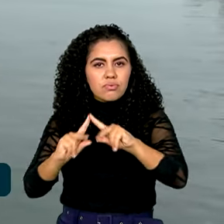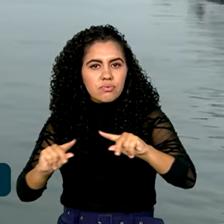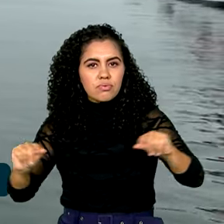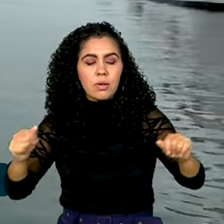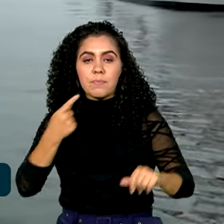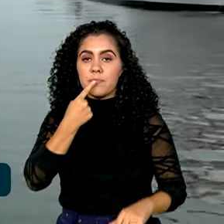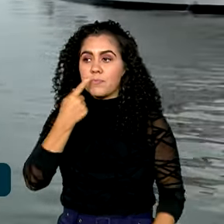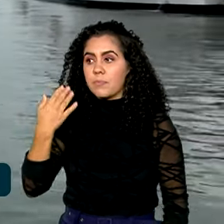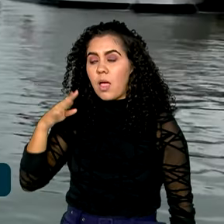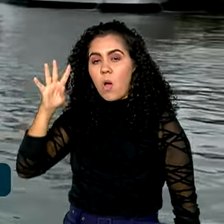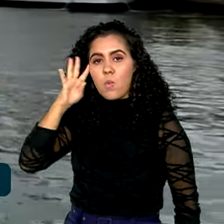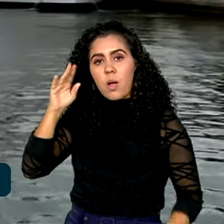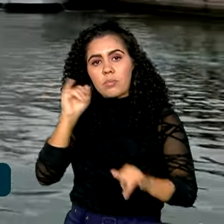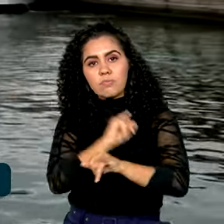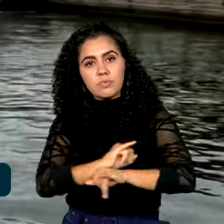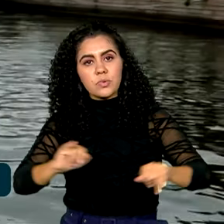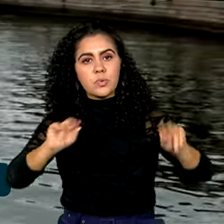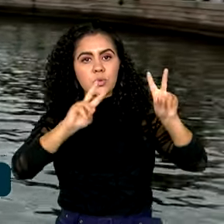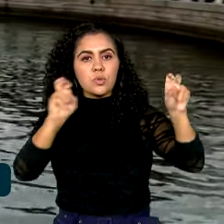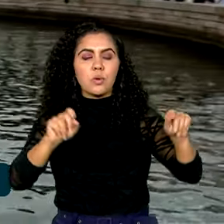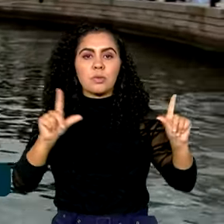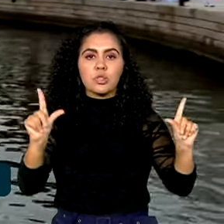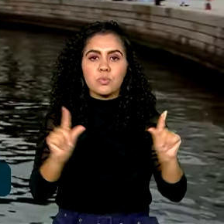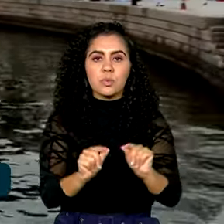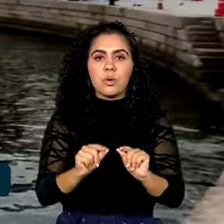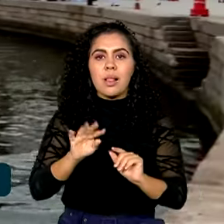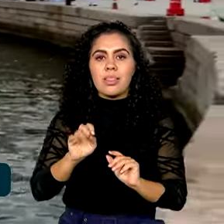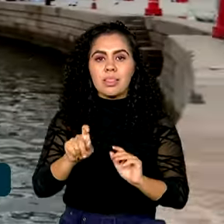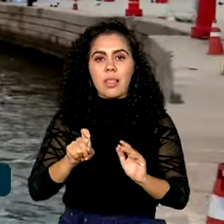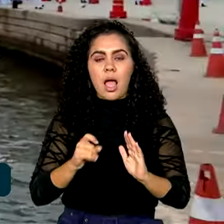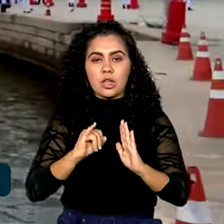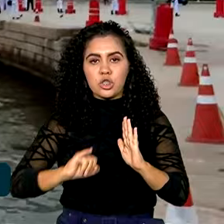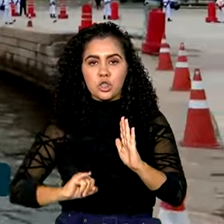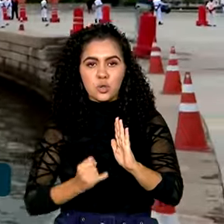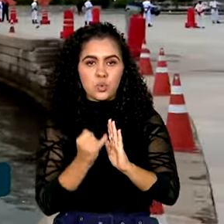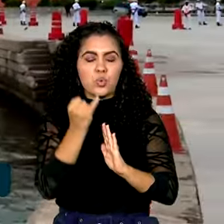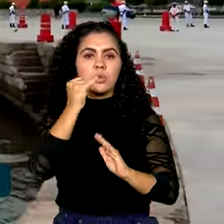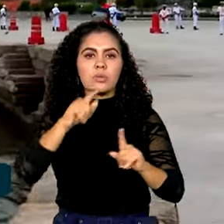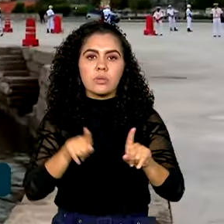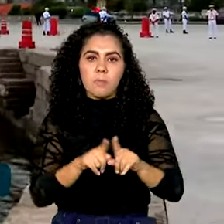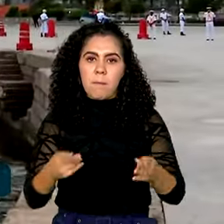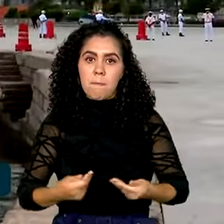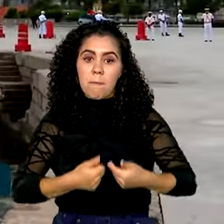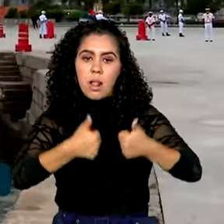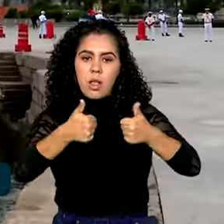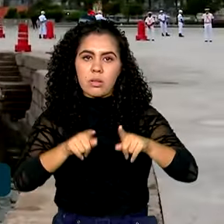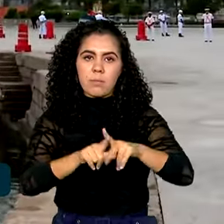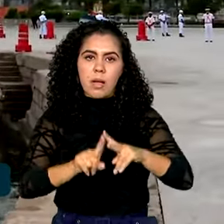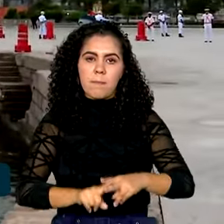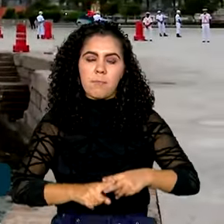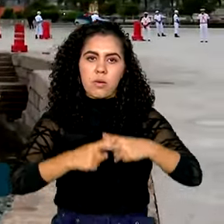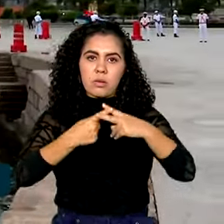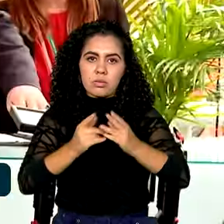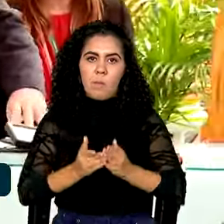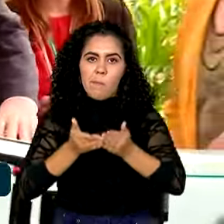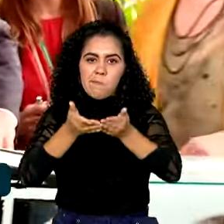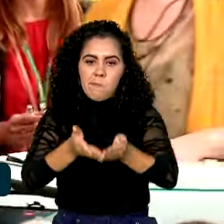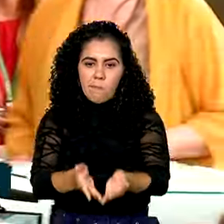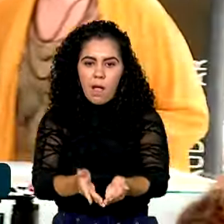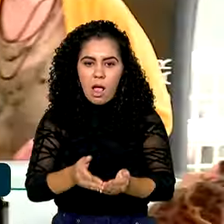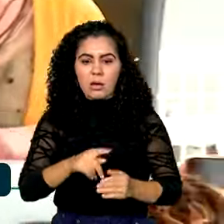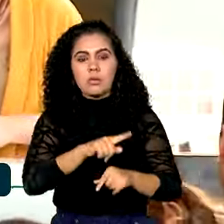quarta-feira a redução da taxa de juros para a construção, a modernização e a manutenção de embarcações,